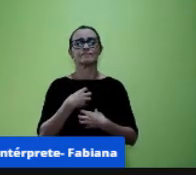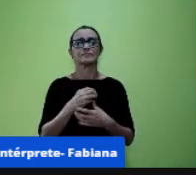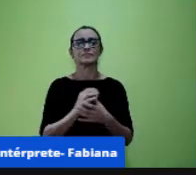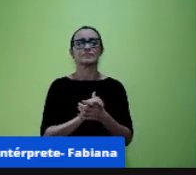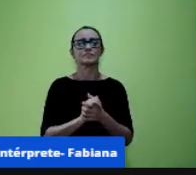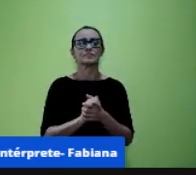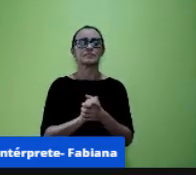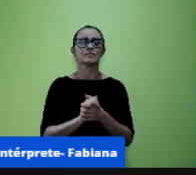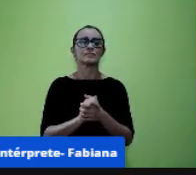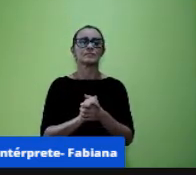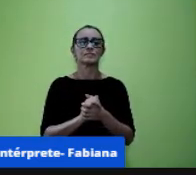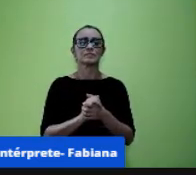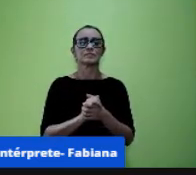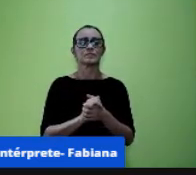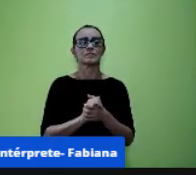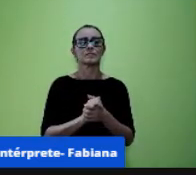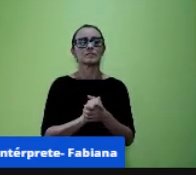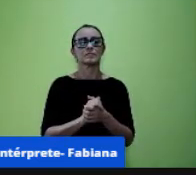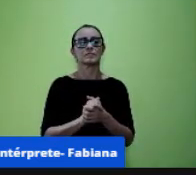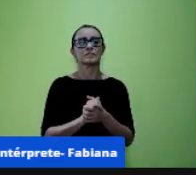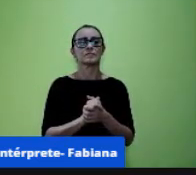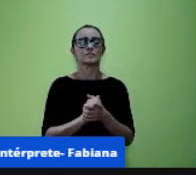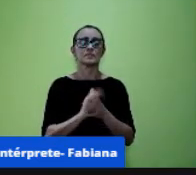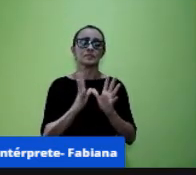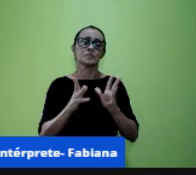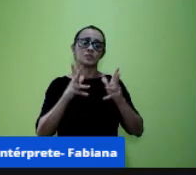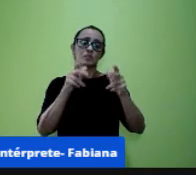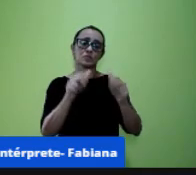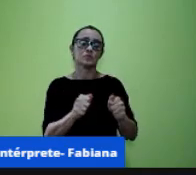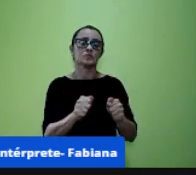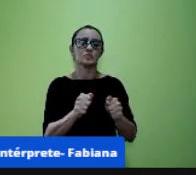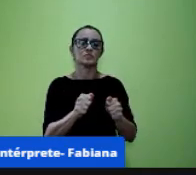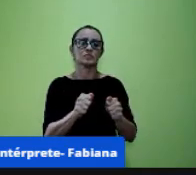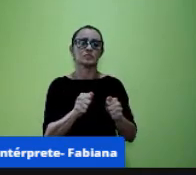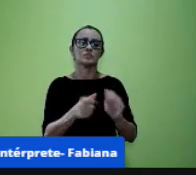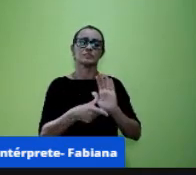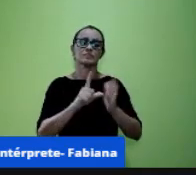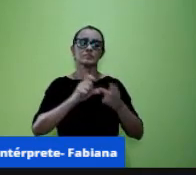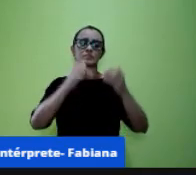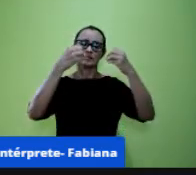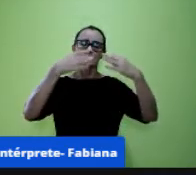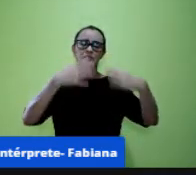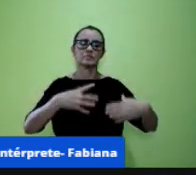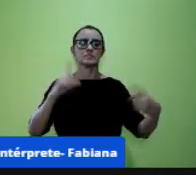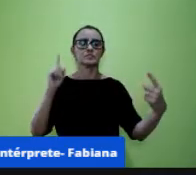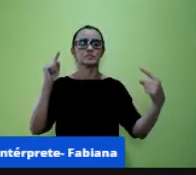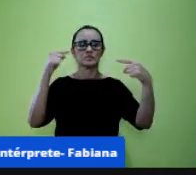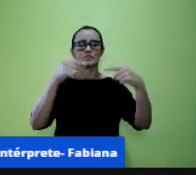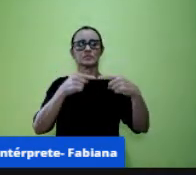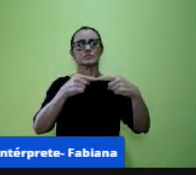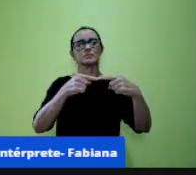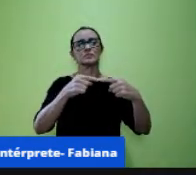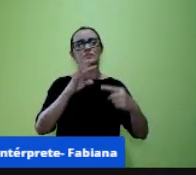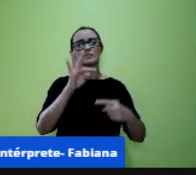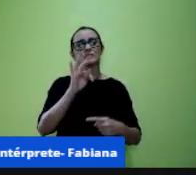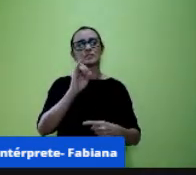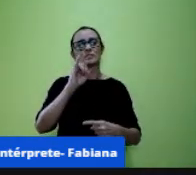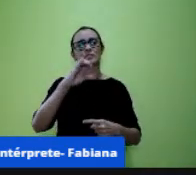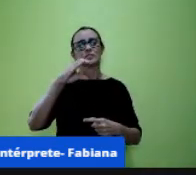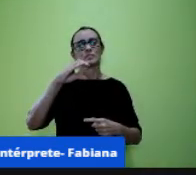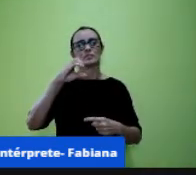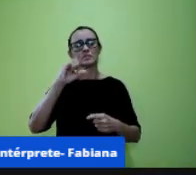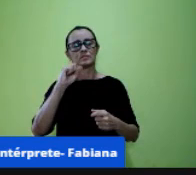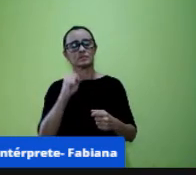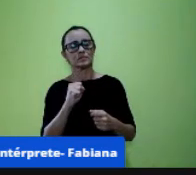bom é diante de tudo que já foi dito referente a TICS ao seu seu percurso